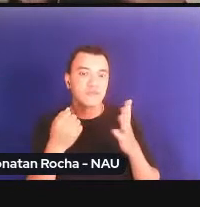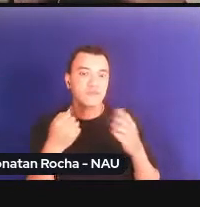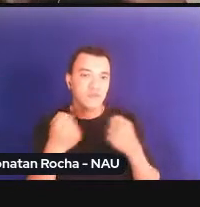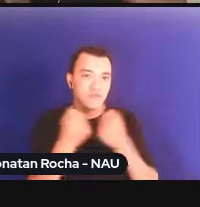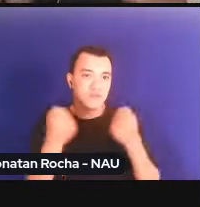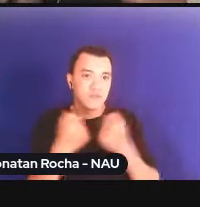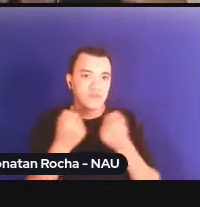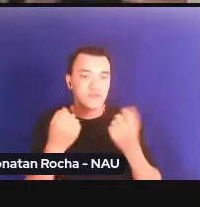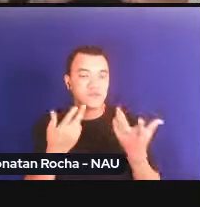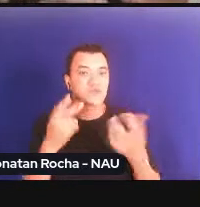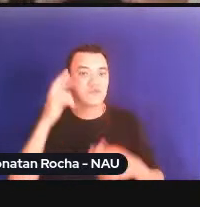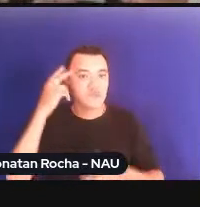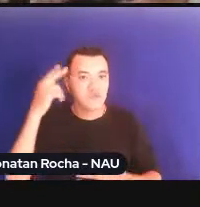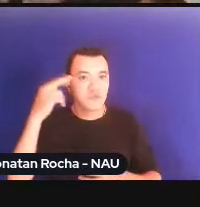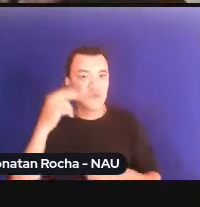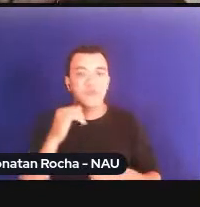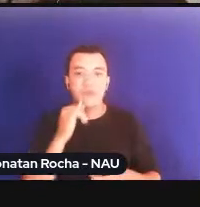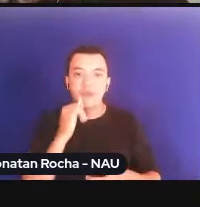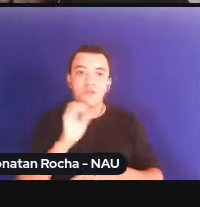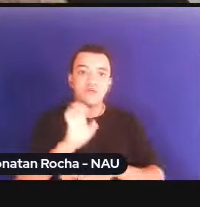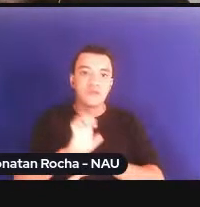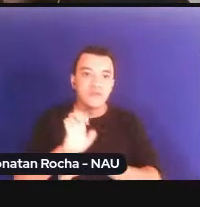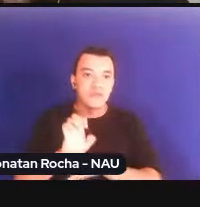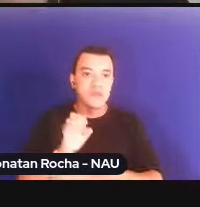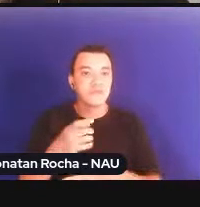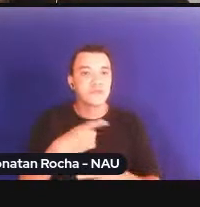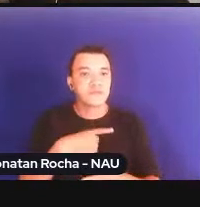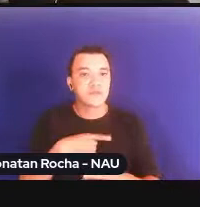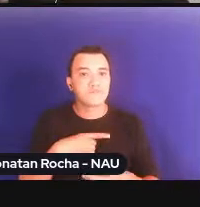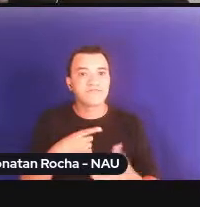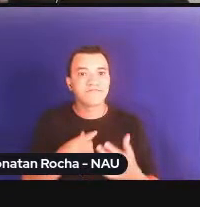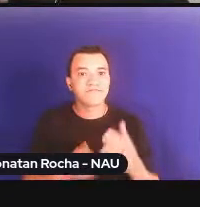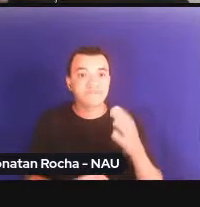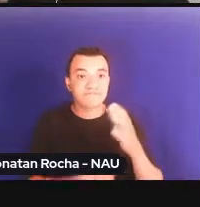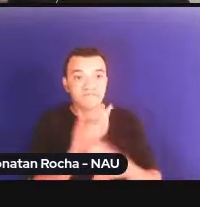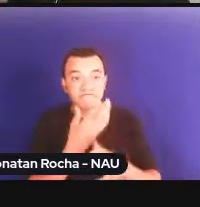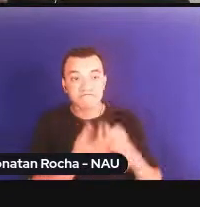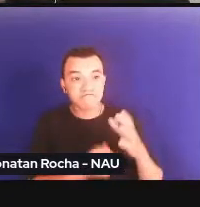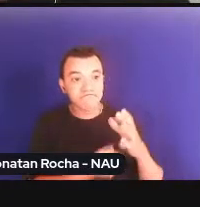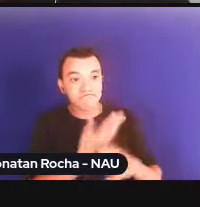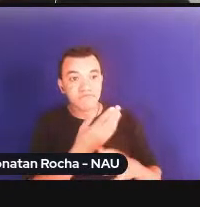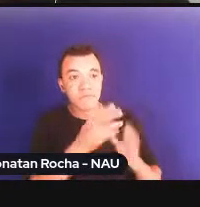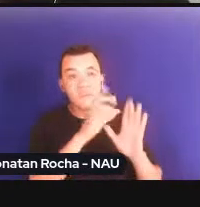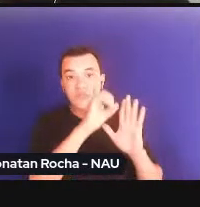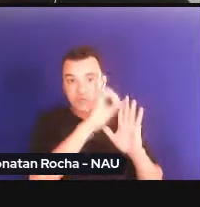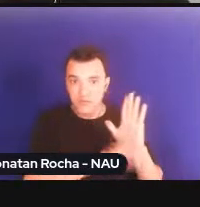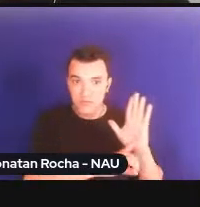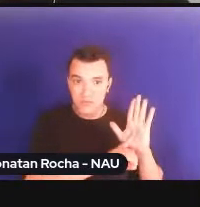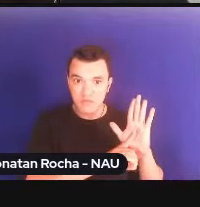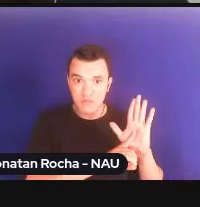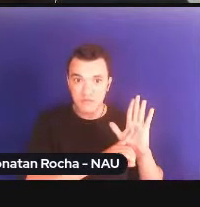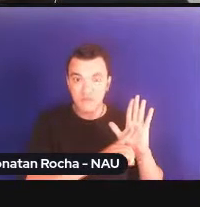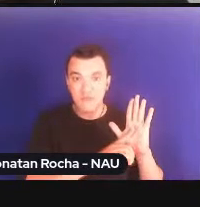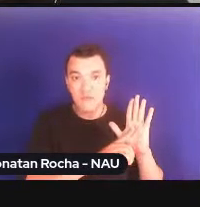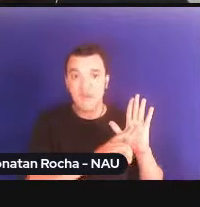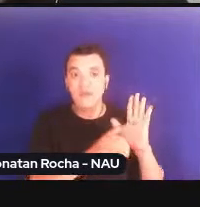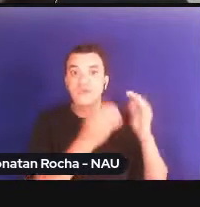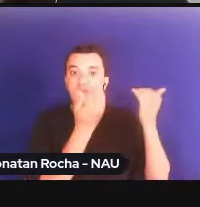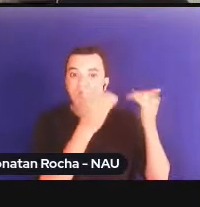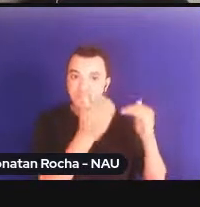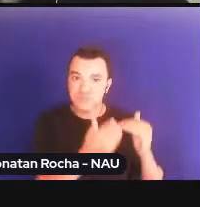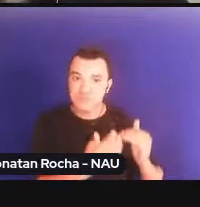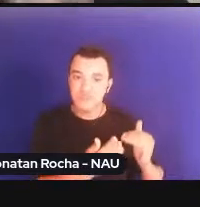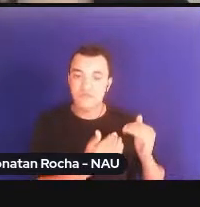existiu, pois, um processo intenso de revelação de direitos e esse processo intenso de